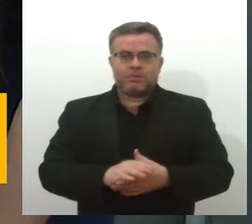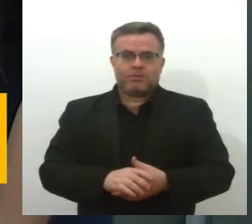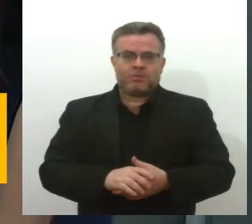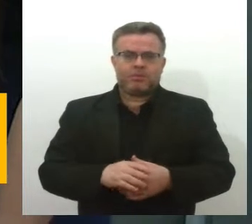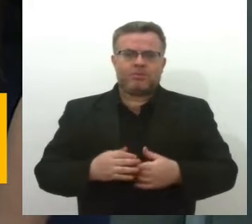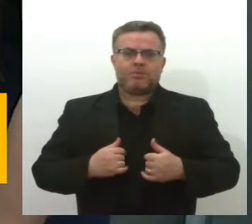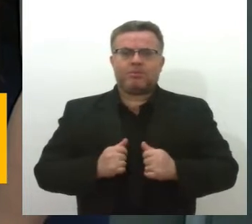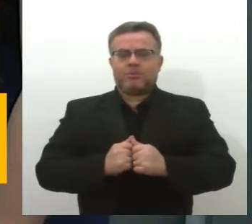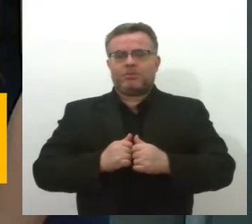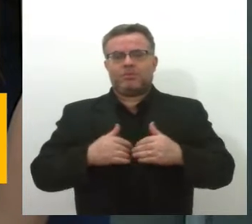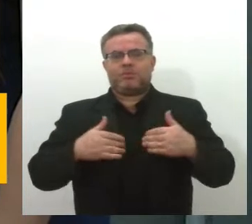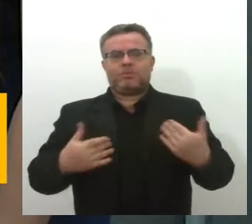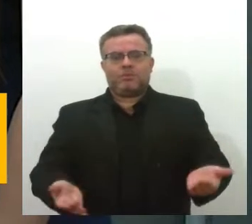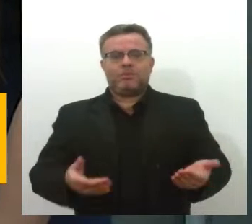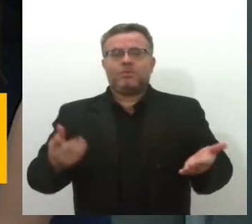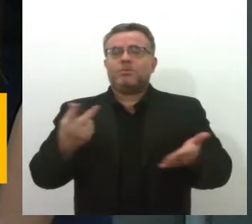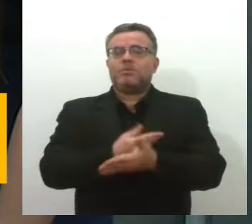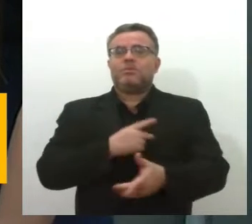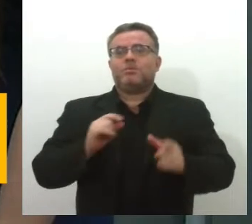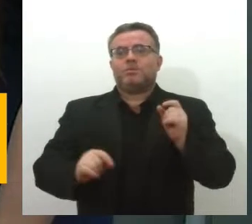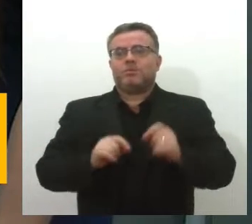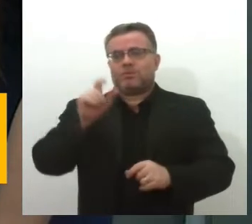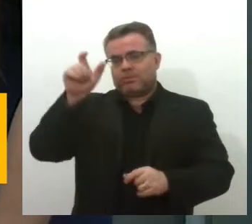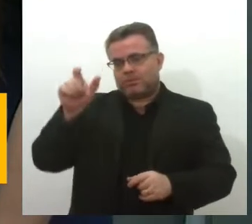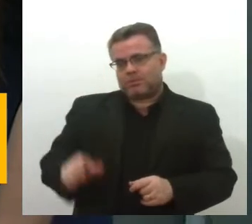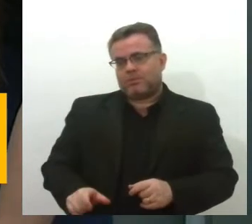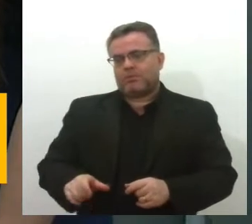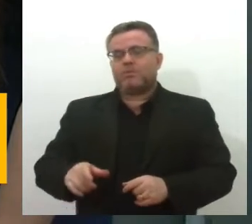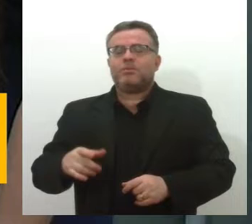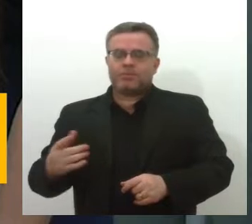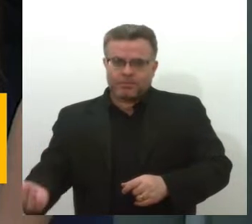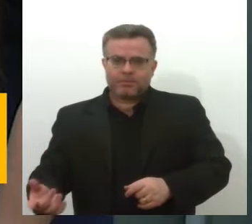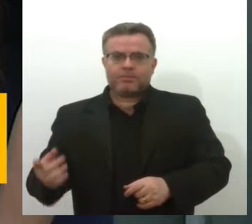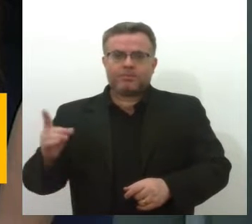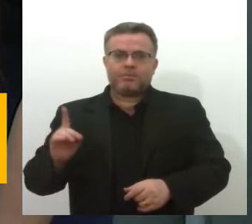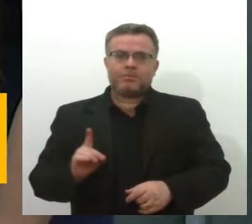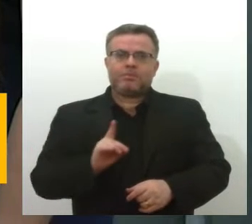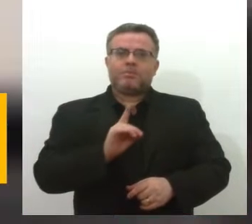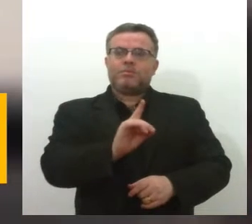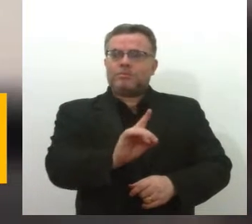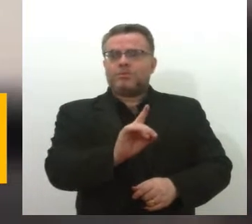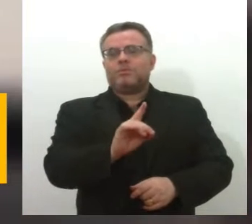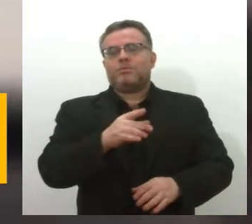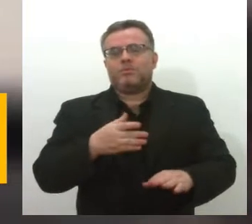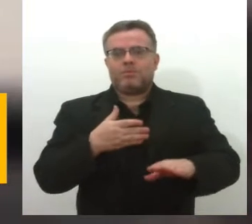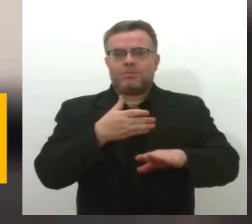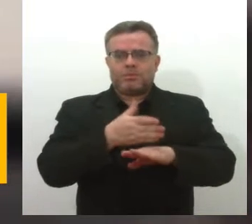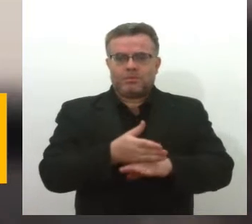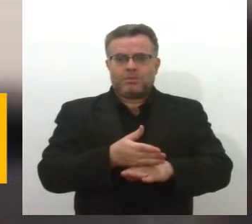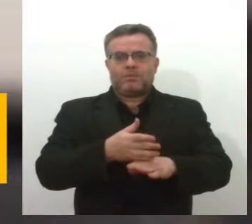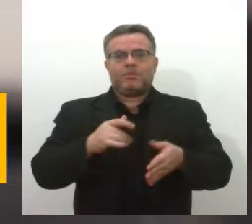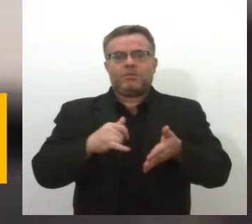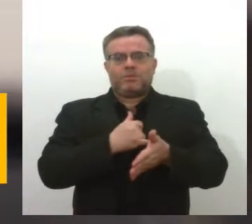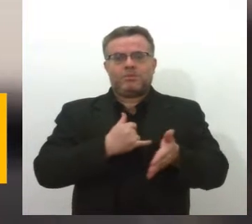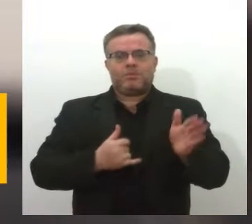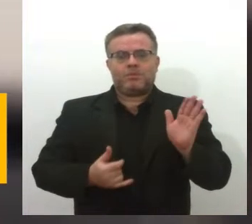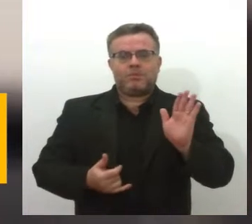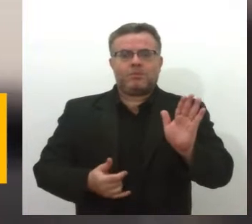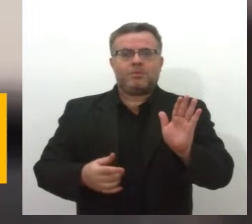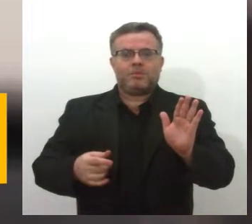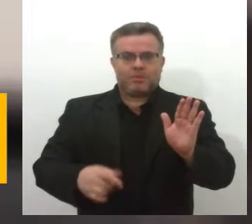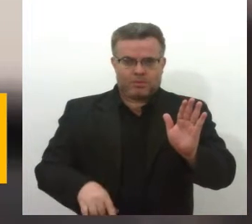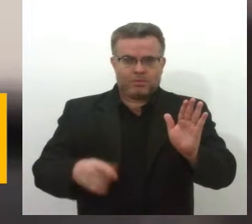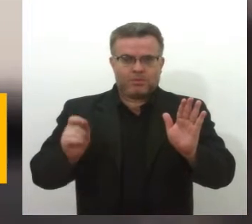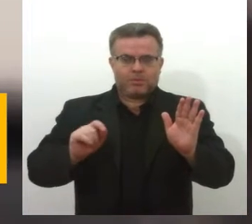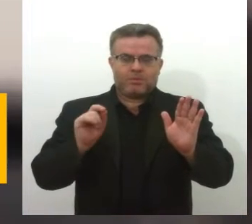Então, nessa situação, a pessoa, ela deve entrar através dos canais de contato do fornecedor, no caso com